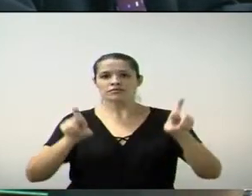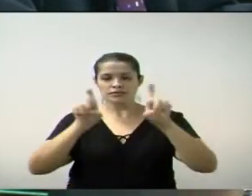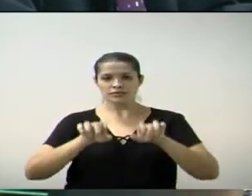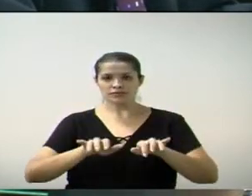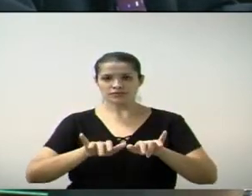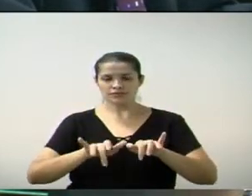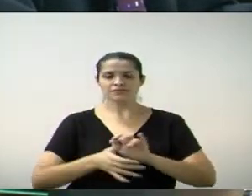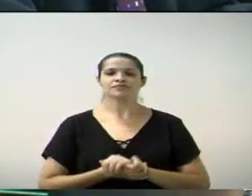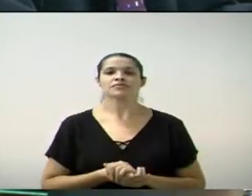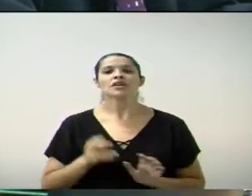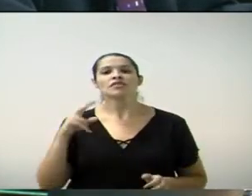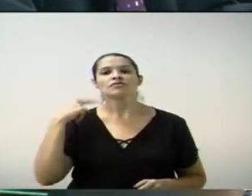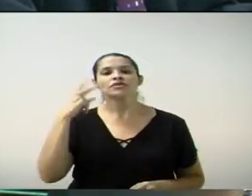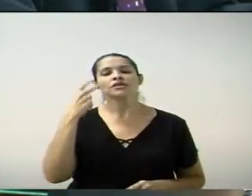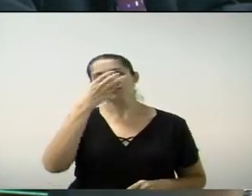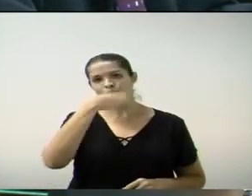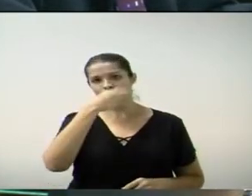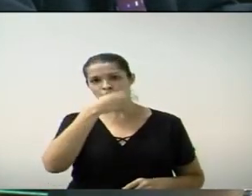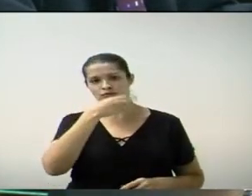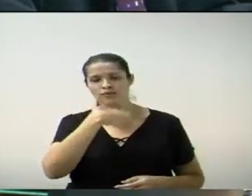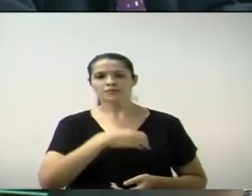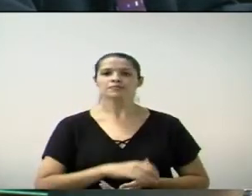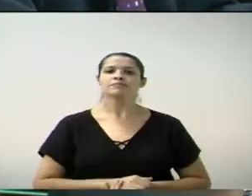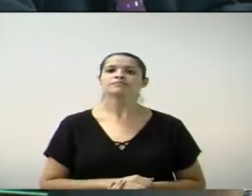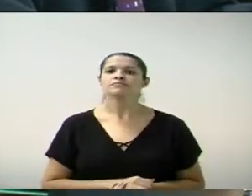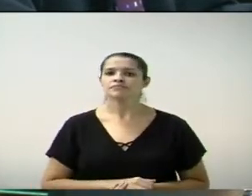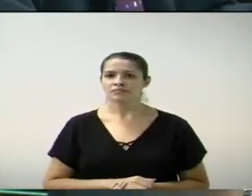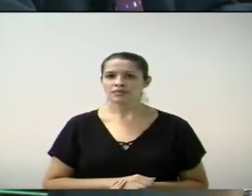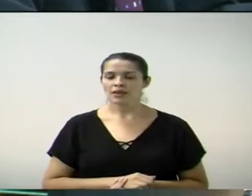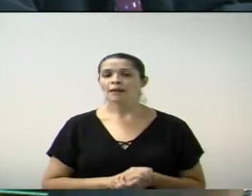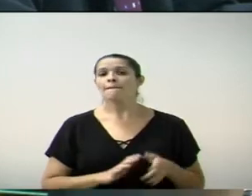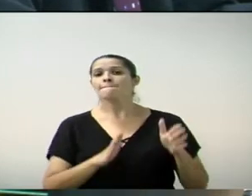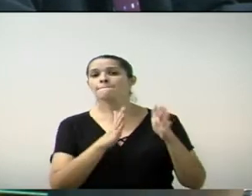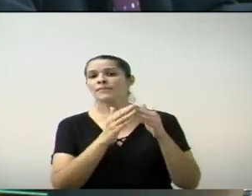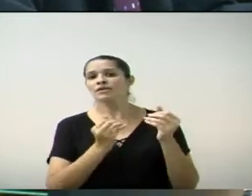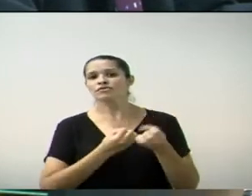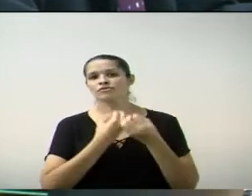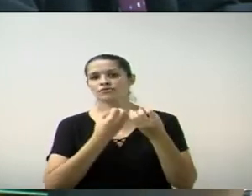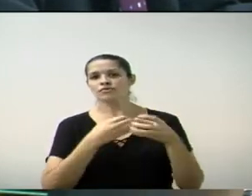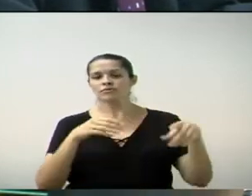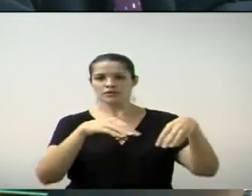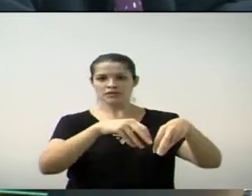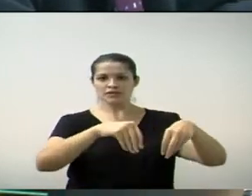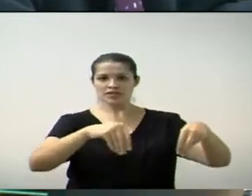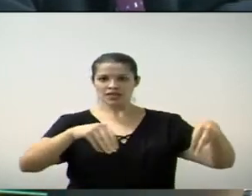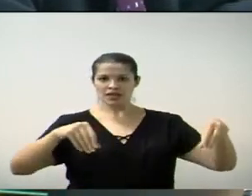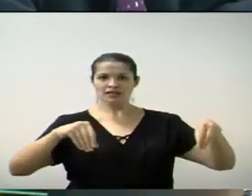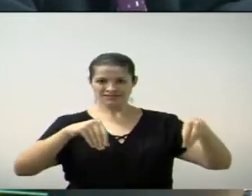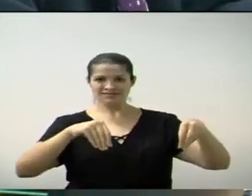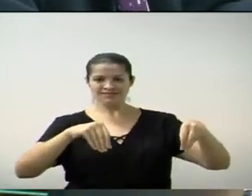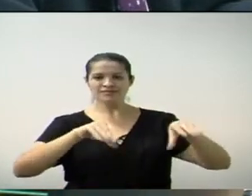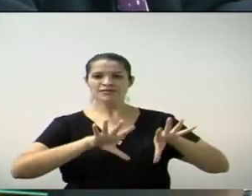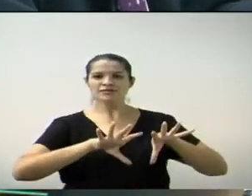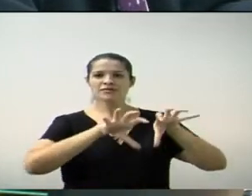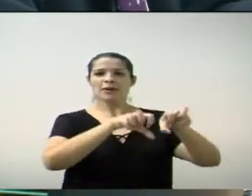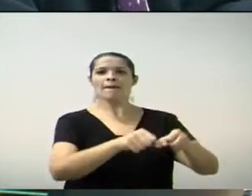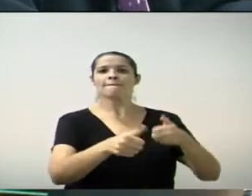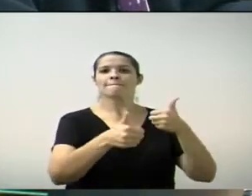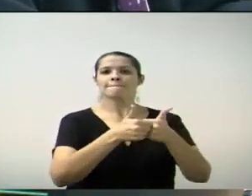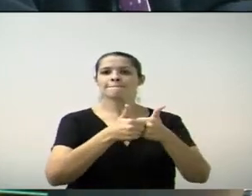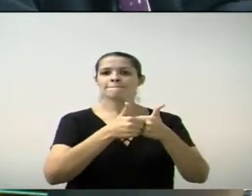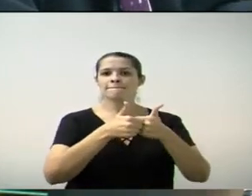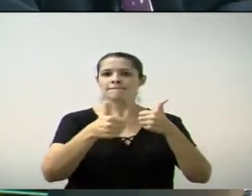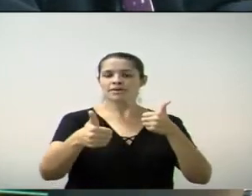98, do vereador Manuel Filhos da Fruta, requerendo informações do executivo sobre as desapropriações, iniciadas em